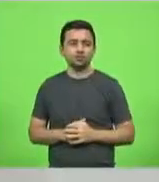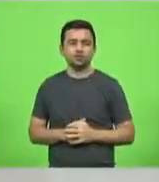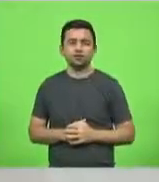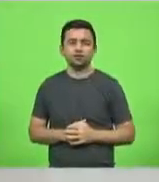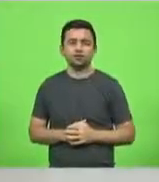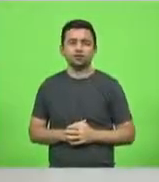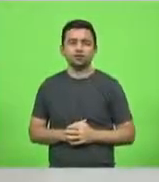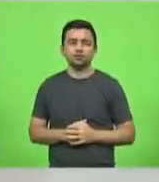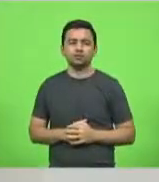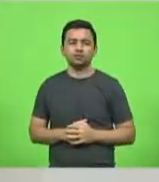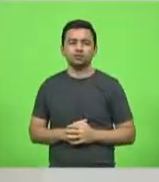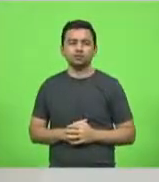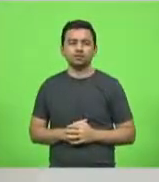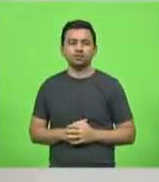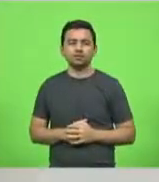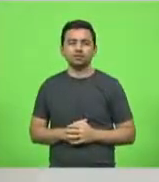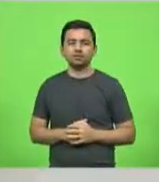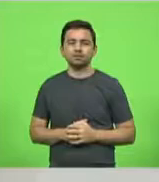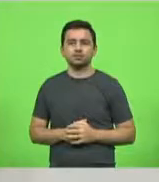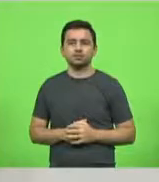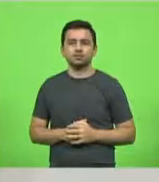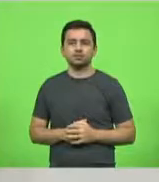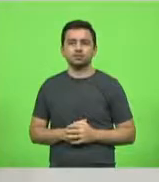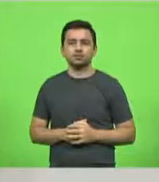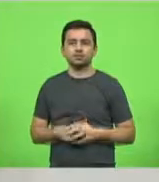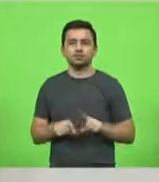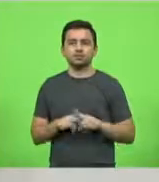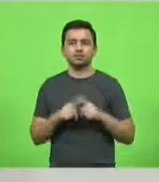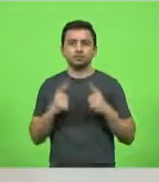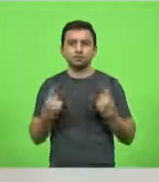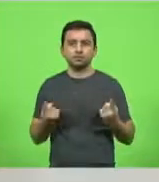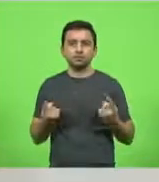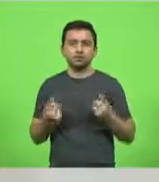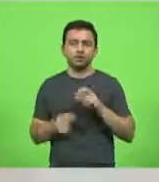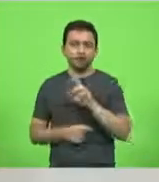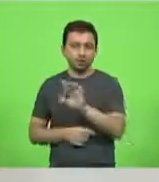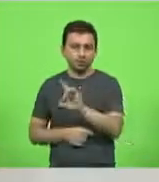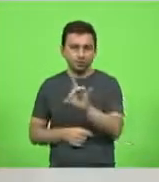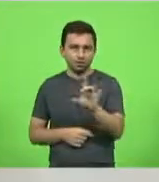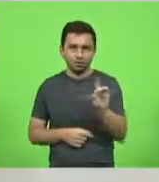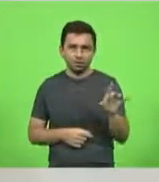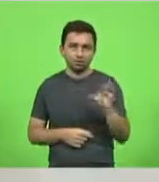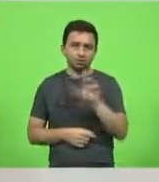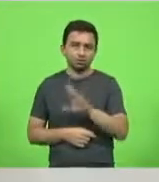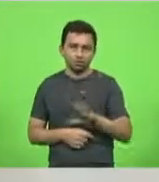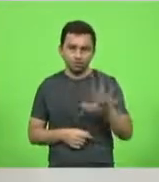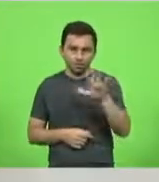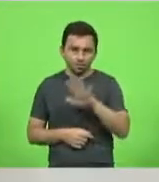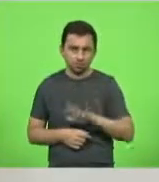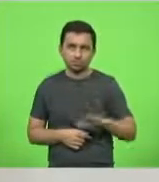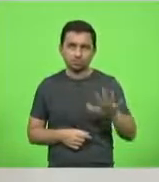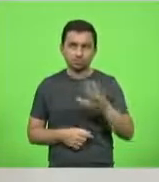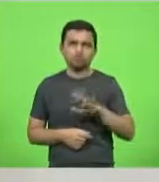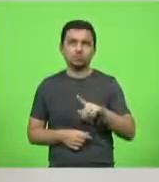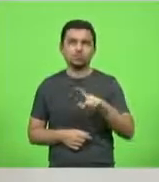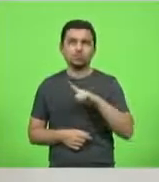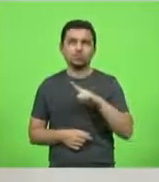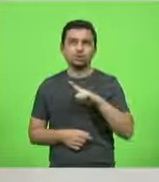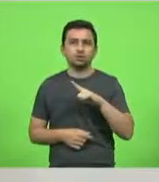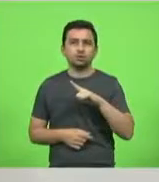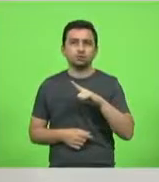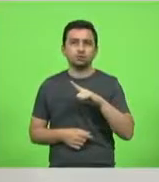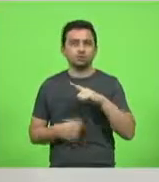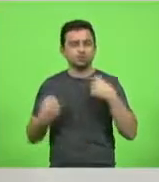Eu gostaria de saber se foi feita uma reunião com o comandante de cada uma das regiões. Isso tem que honrar os comandantes das regiões. É preciso que eles sejam